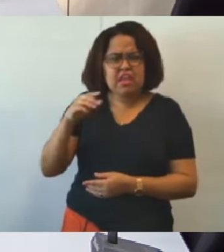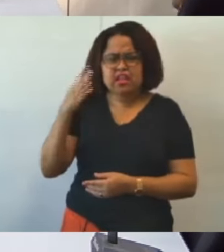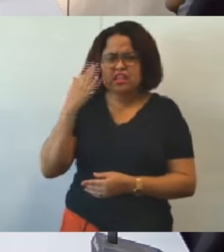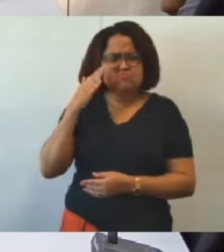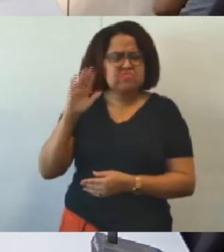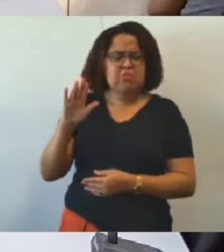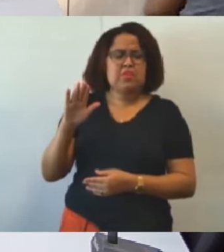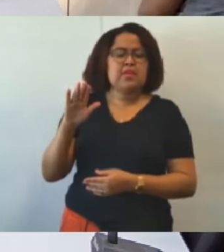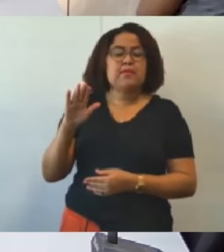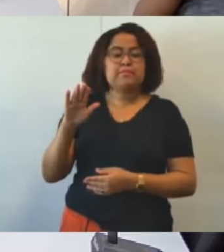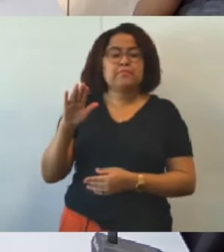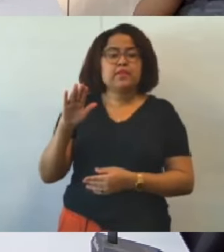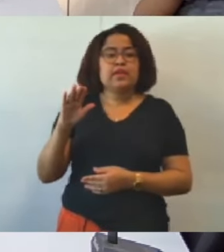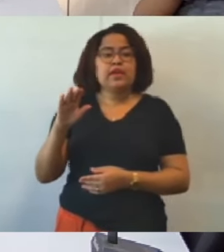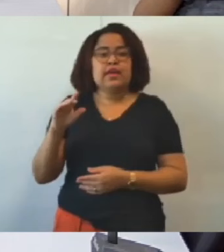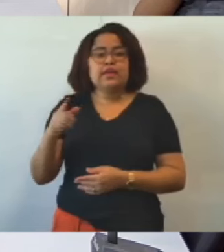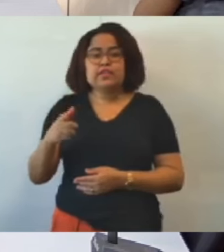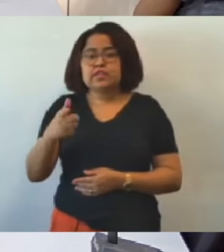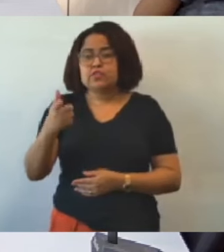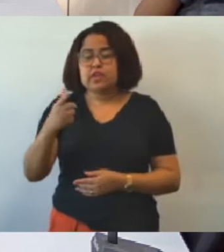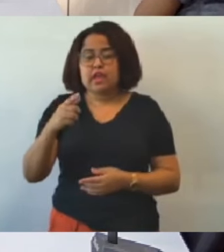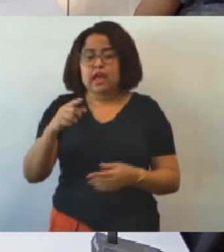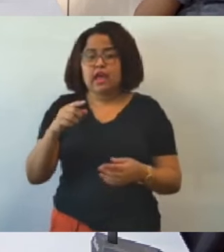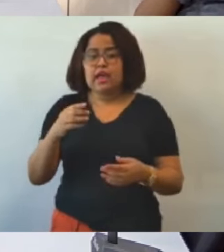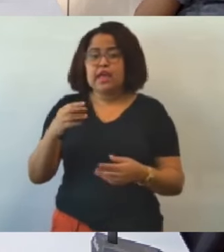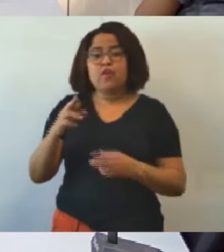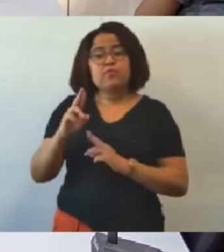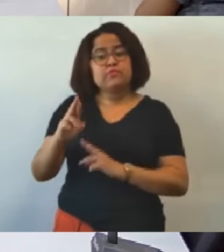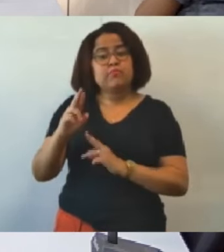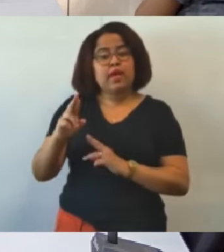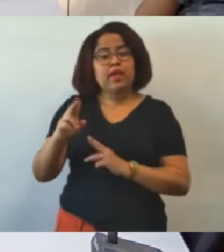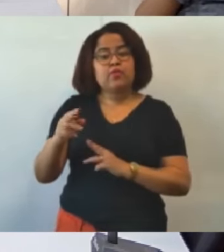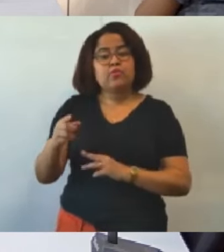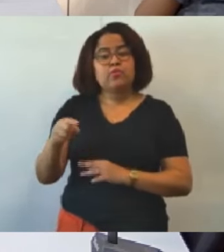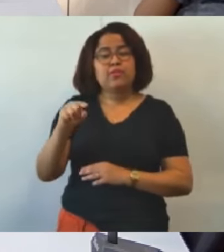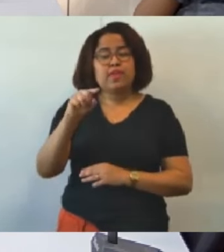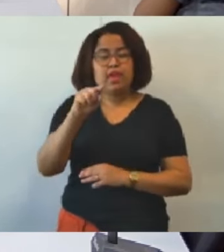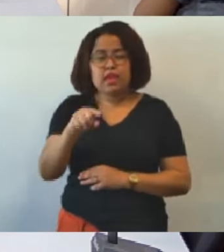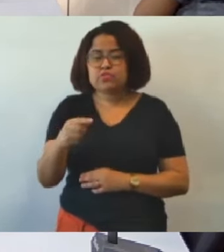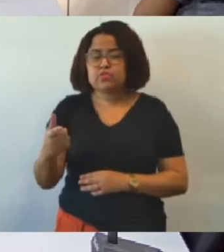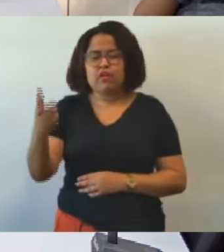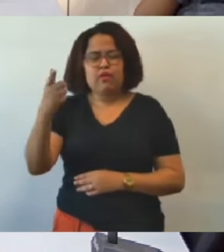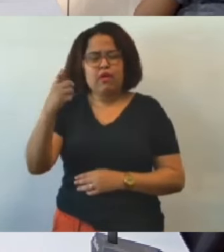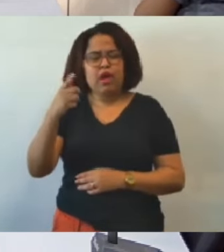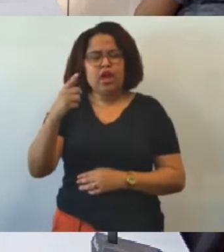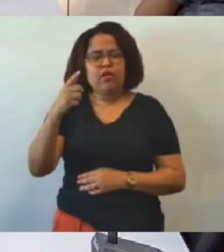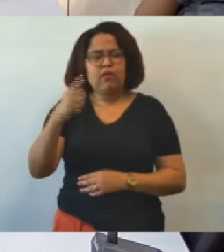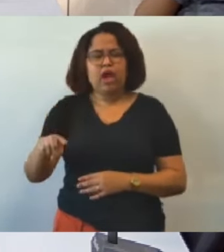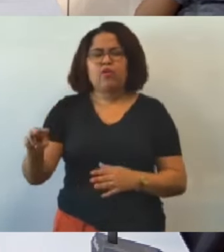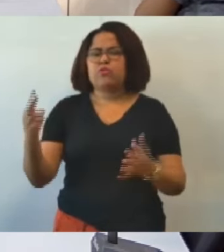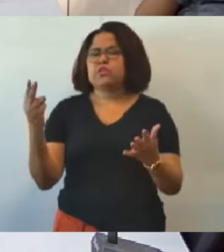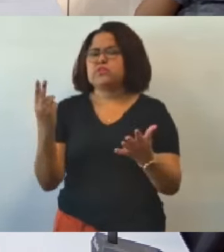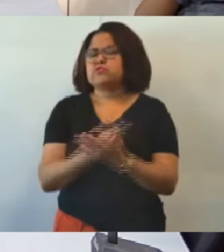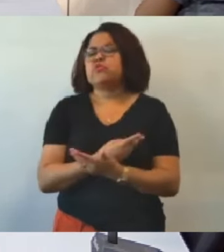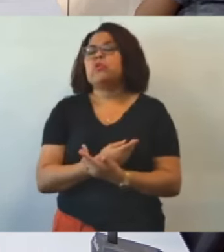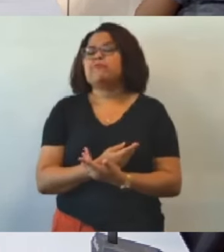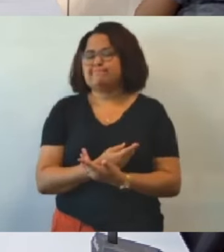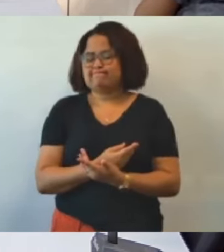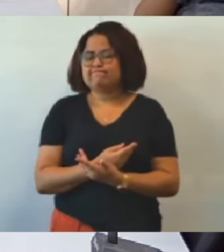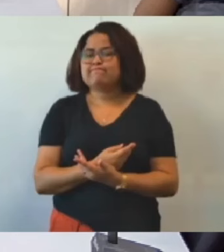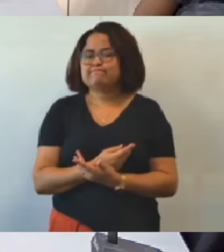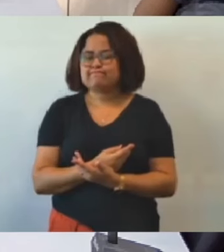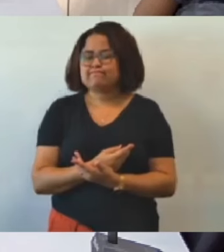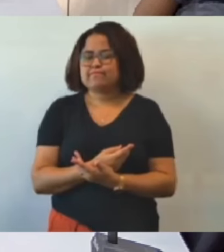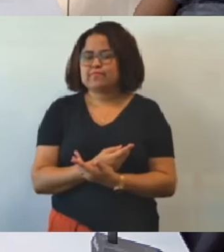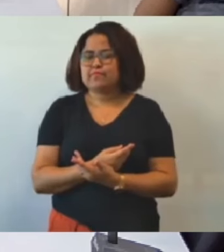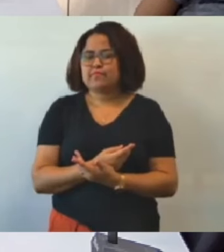o conselho tutelar foi eleito com voto popular e tem um dito